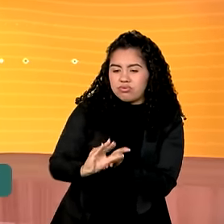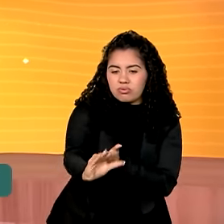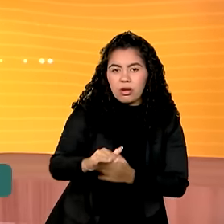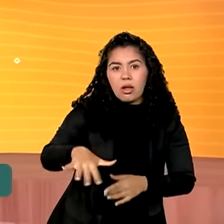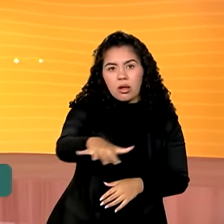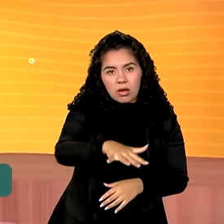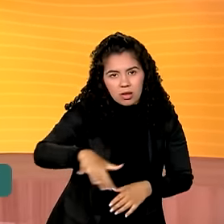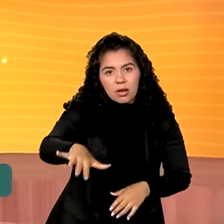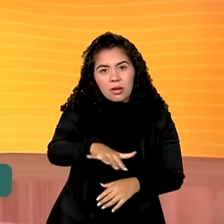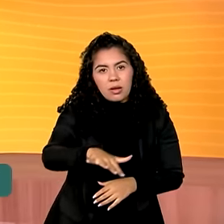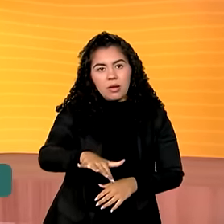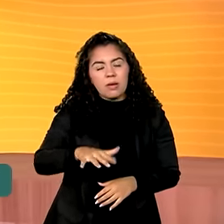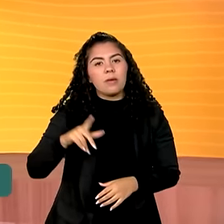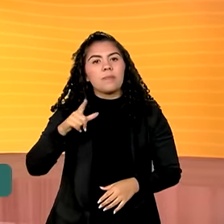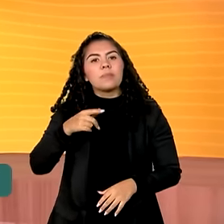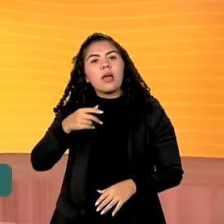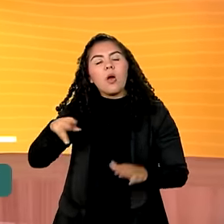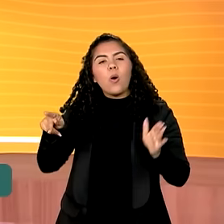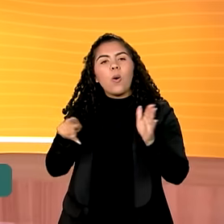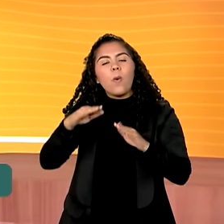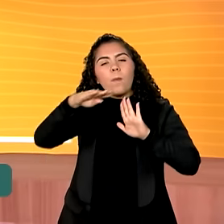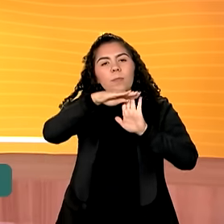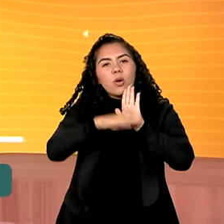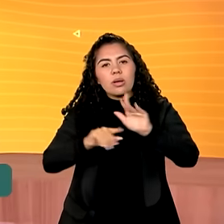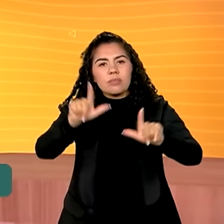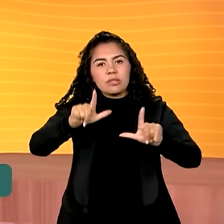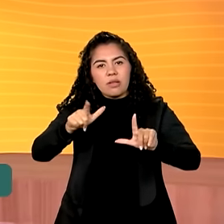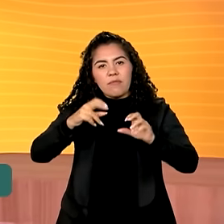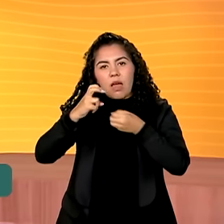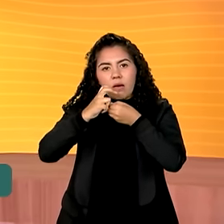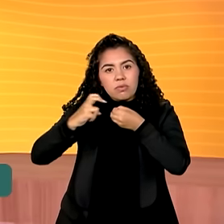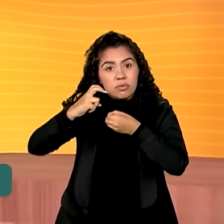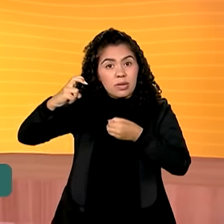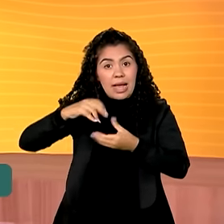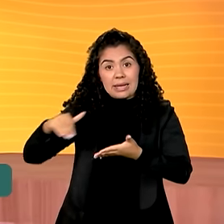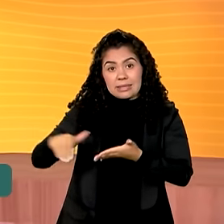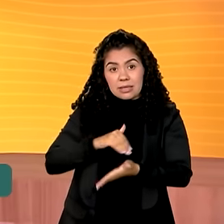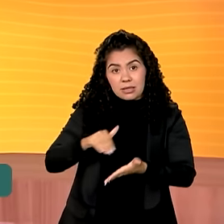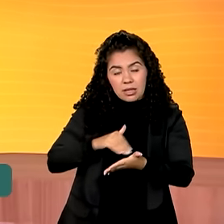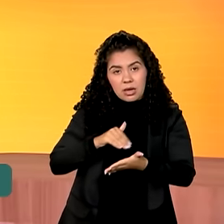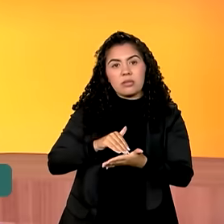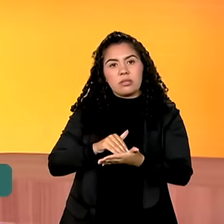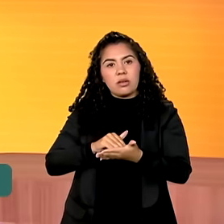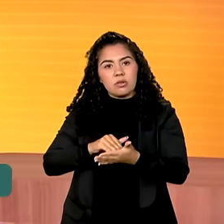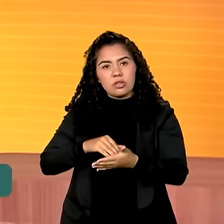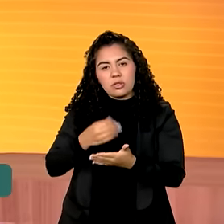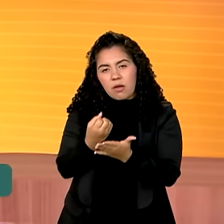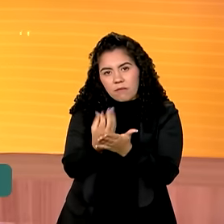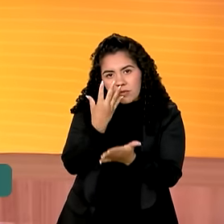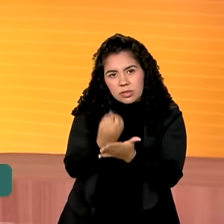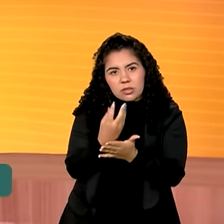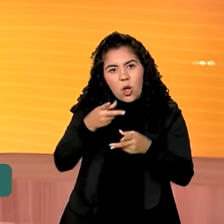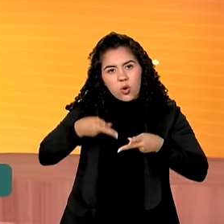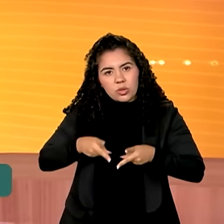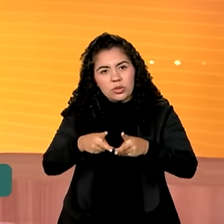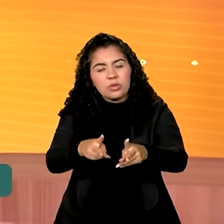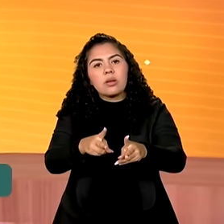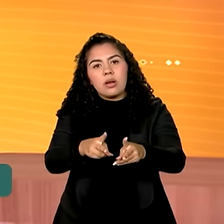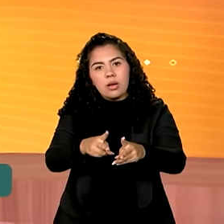entrevista ao programa A Voz do Brasil, a secretária de Educação Continuada, Alfabetização de Jovens e Adultos,